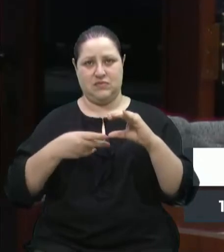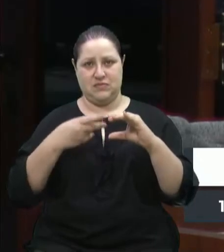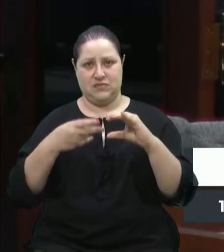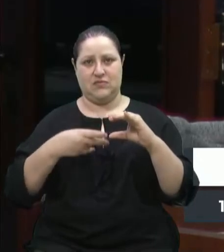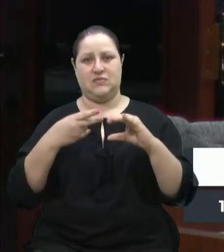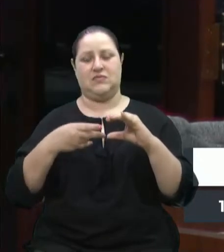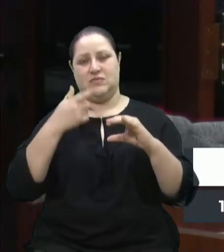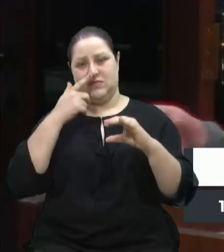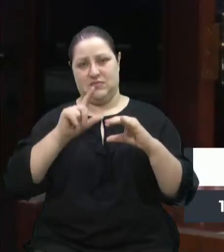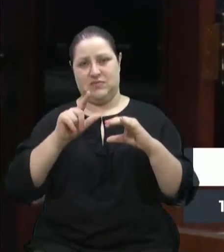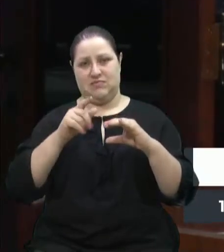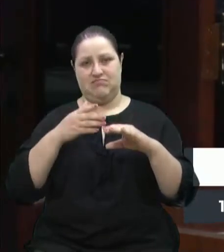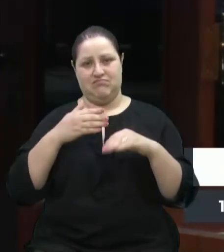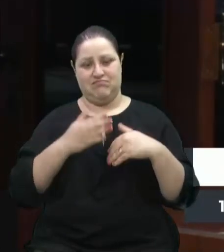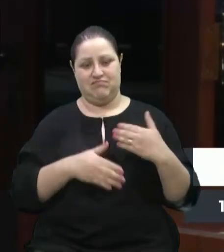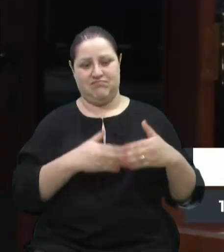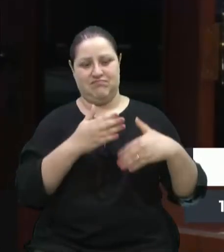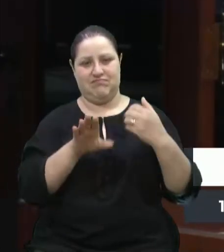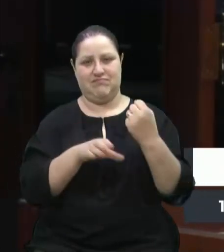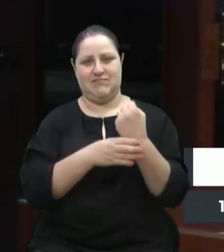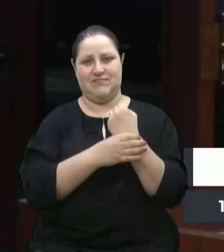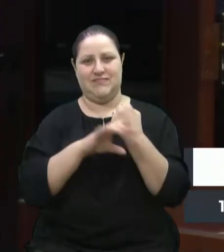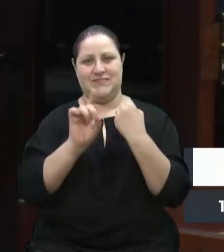casa... Peça palavra,